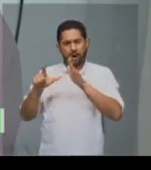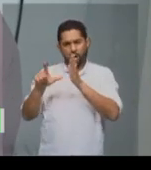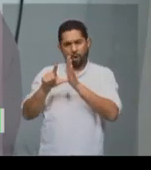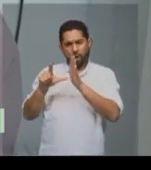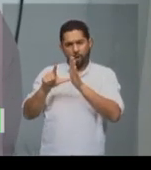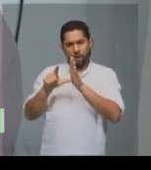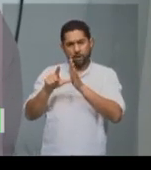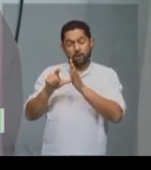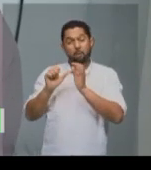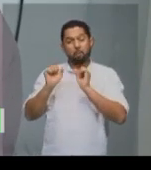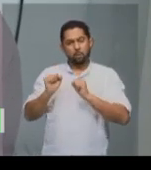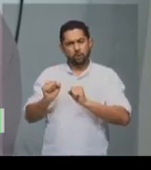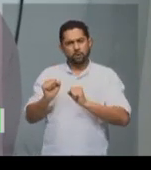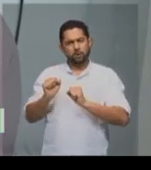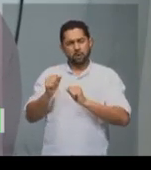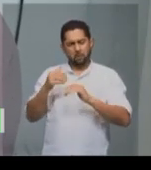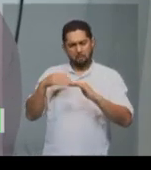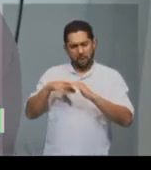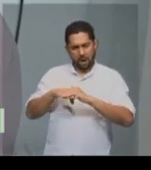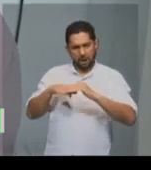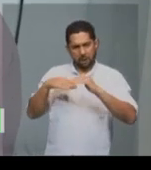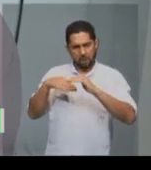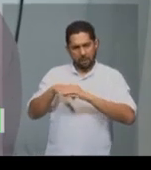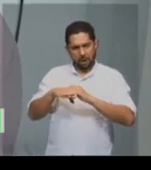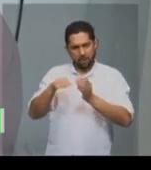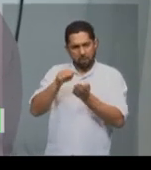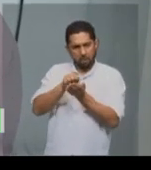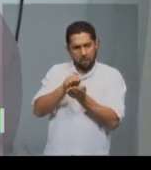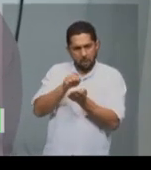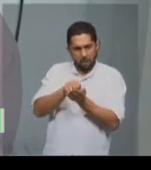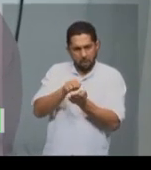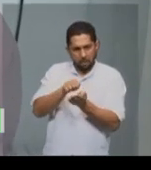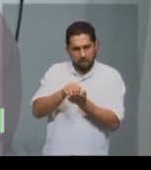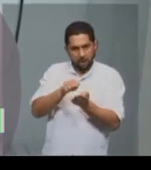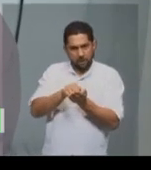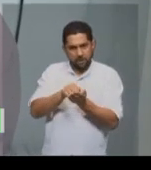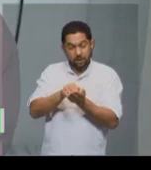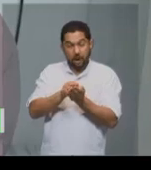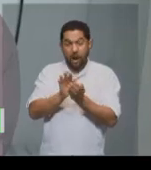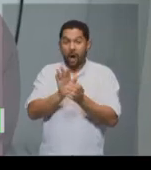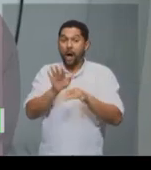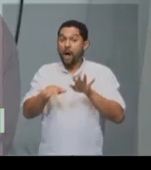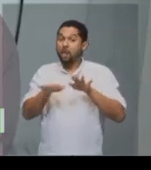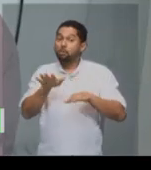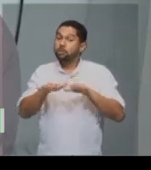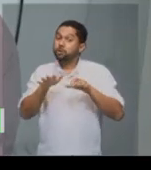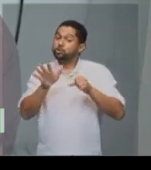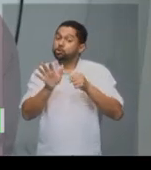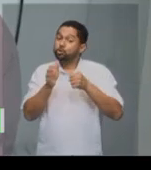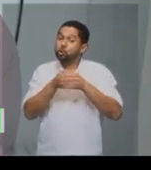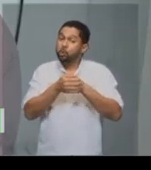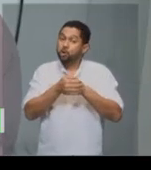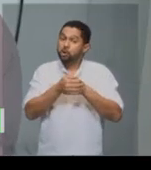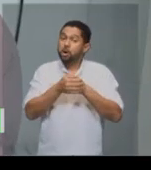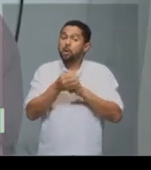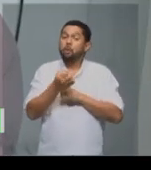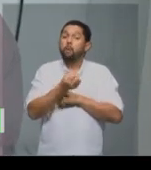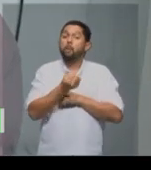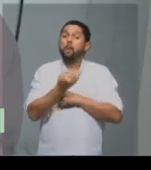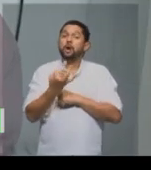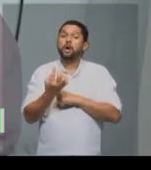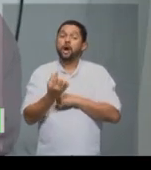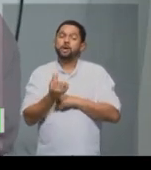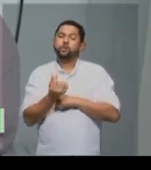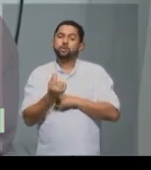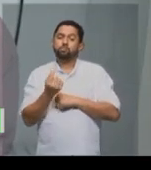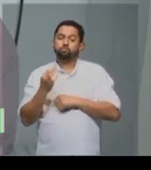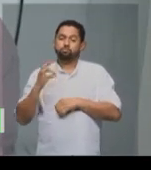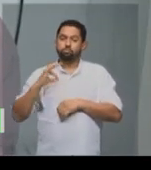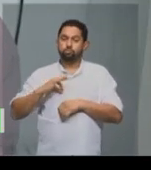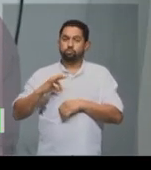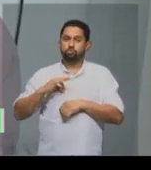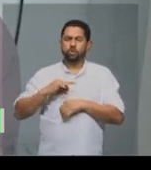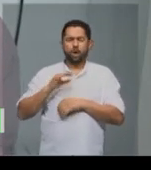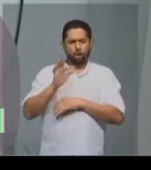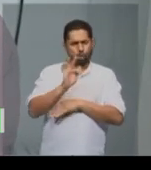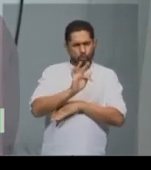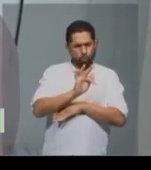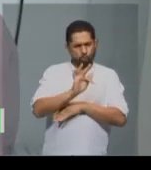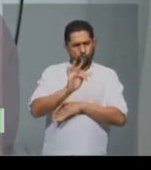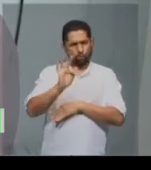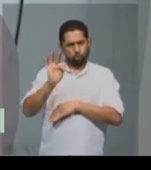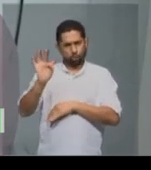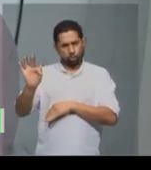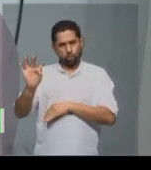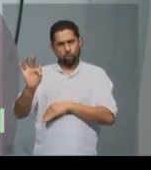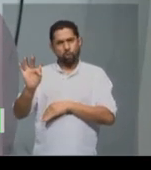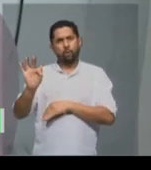poucos, de forma, às vezes, escondida, um certo, uma certa quantia em dinheiro, em pagamento, que futuramente